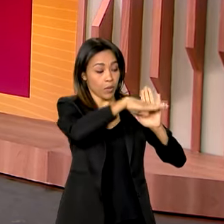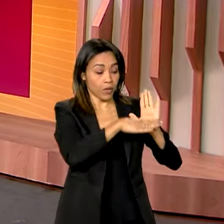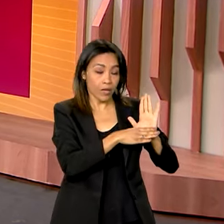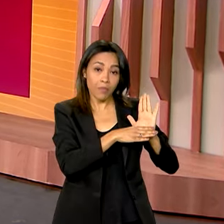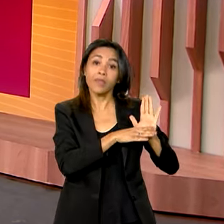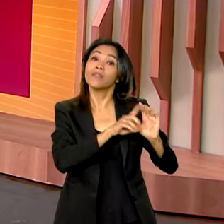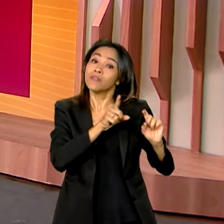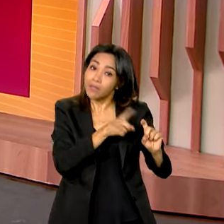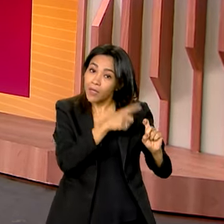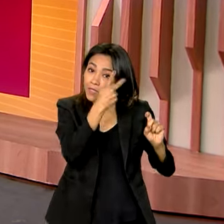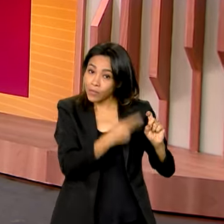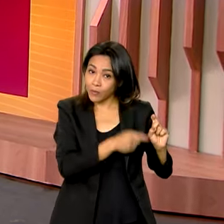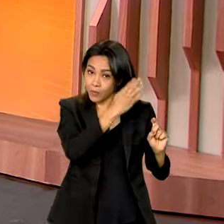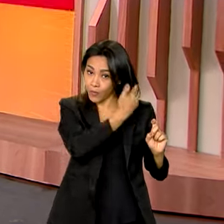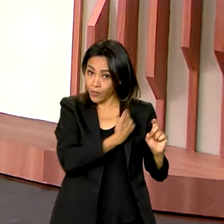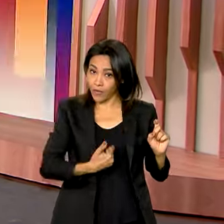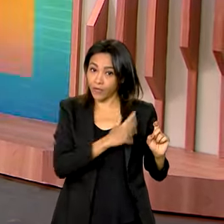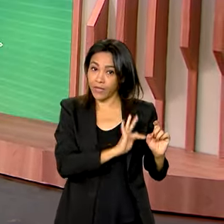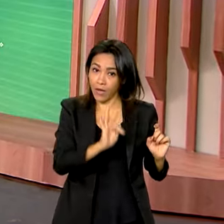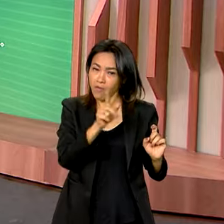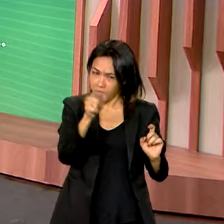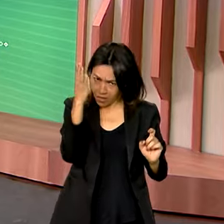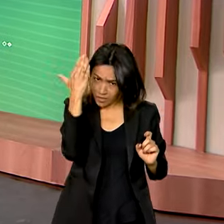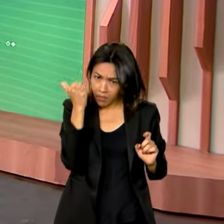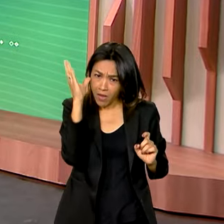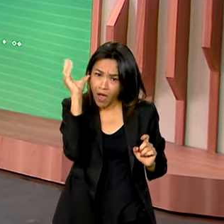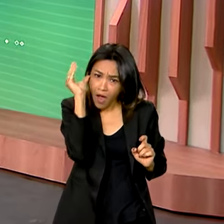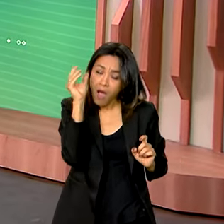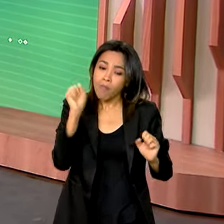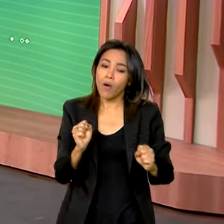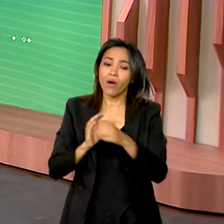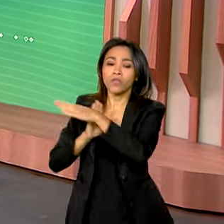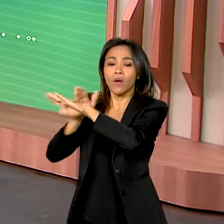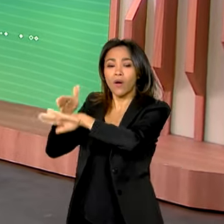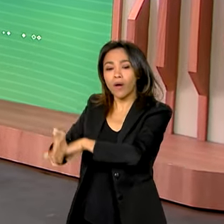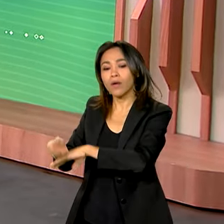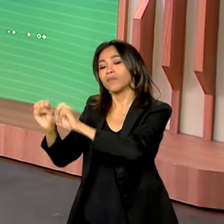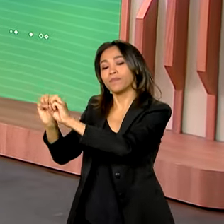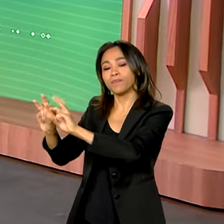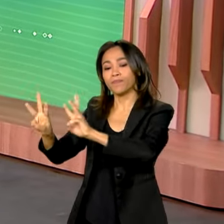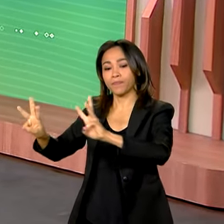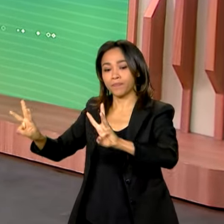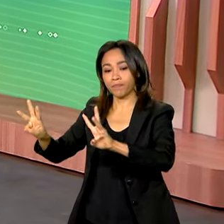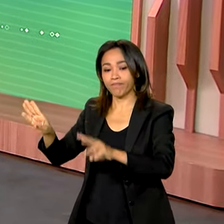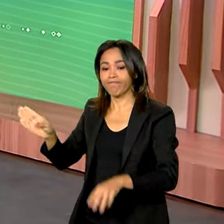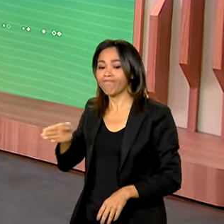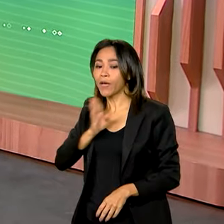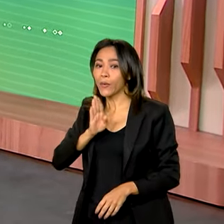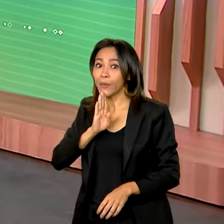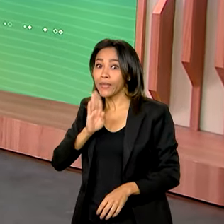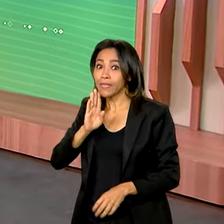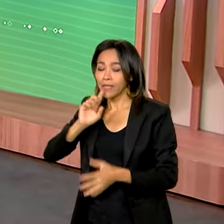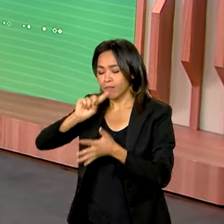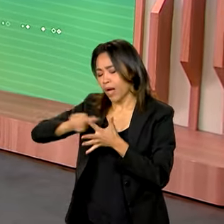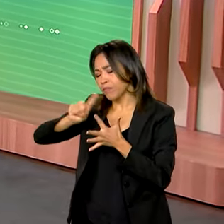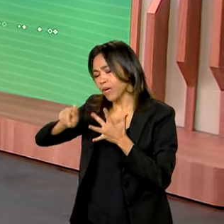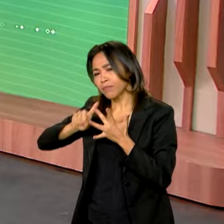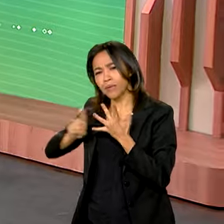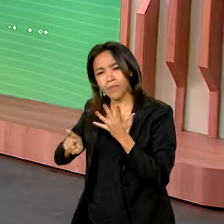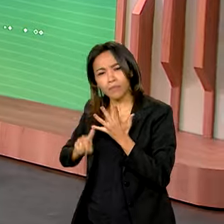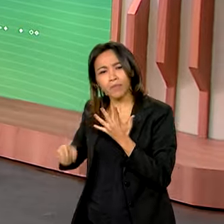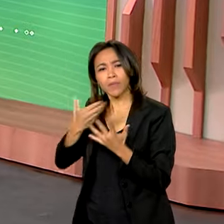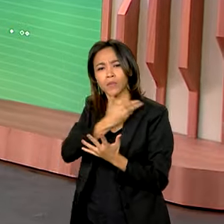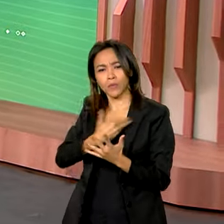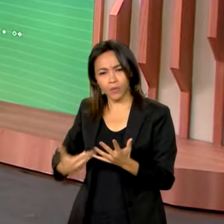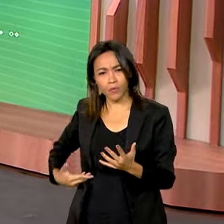E você sabe que basta acessar gov.br.comunicabr para conhecer as ações